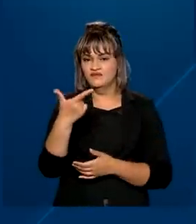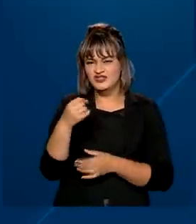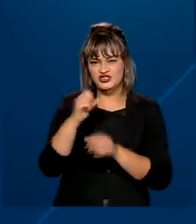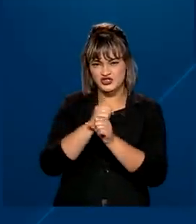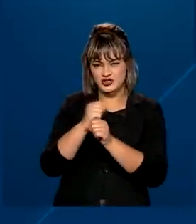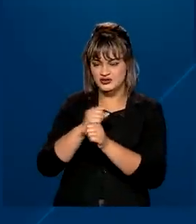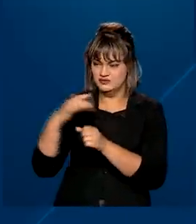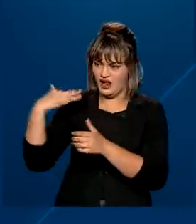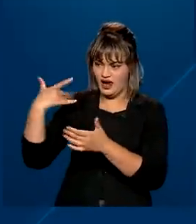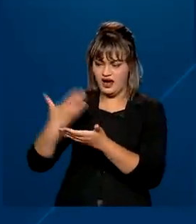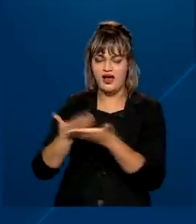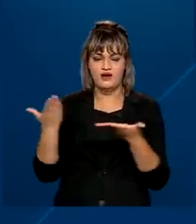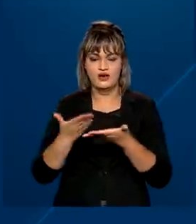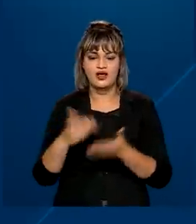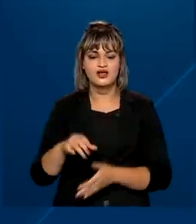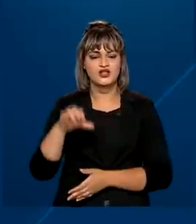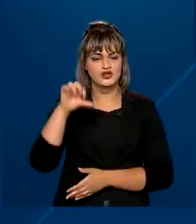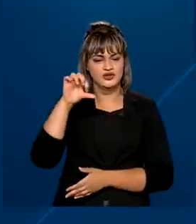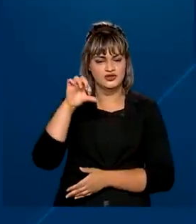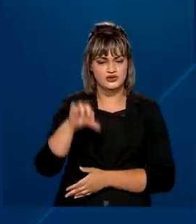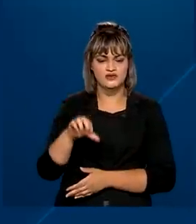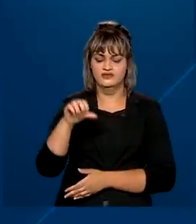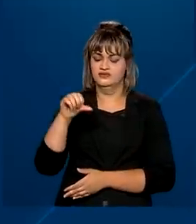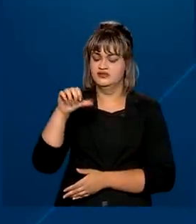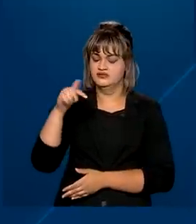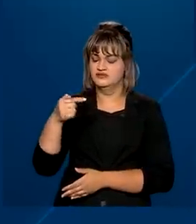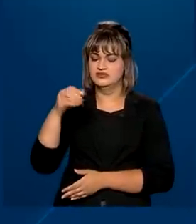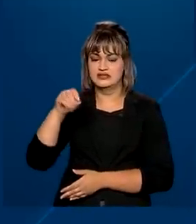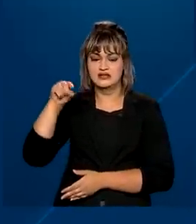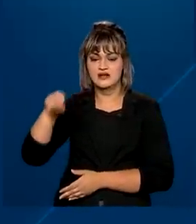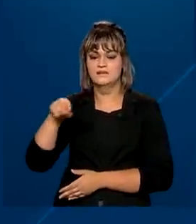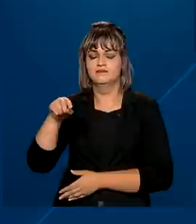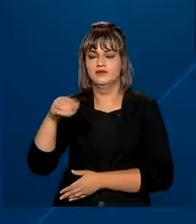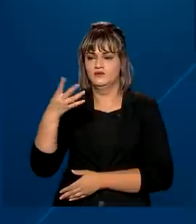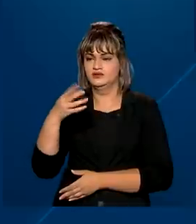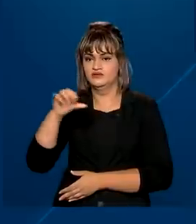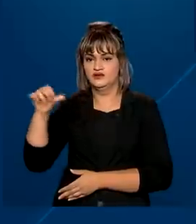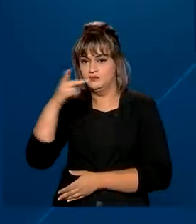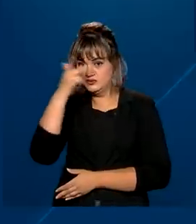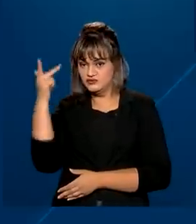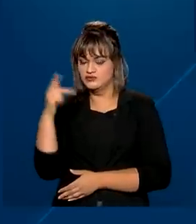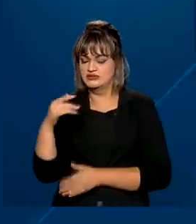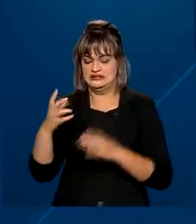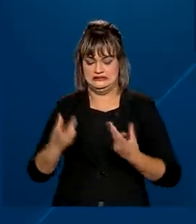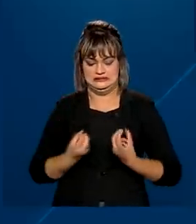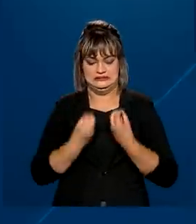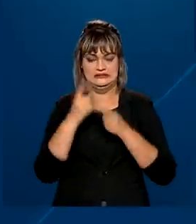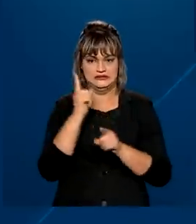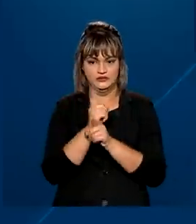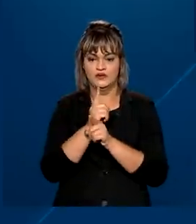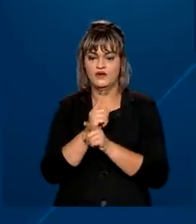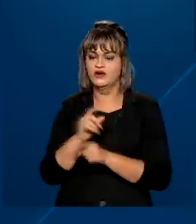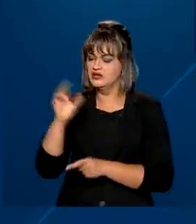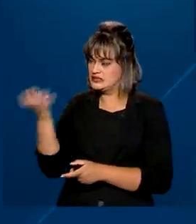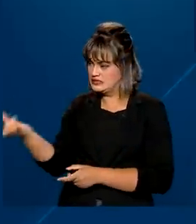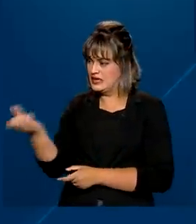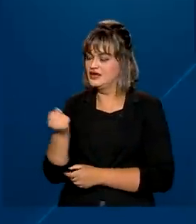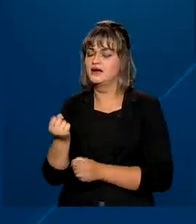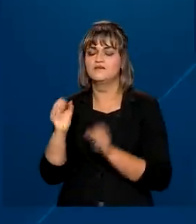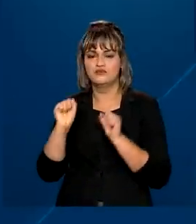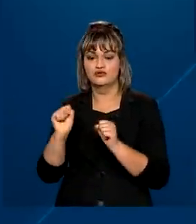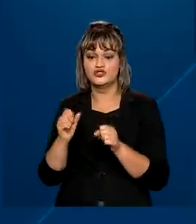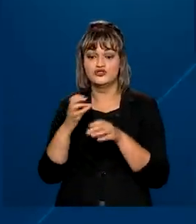970 mil pessoas com câncer sacaram o FGTS, somando um valor de cerca de 5